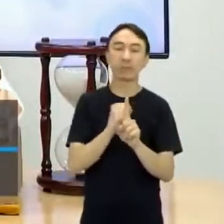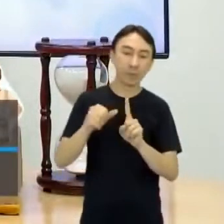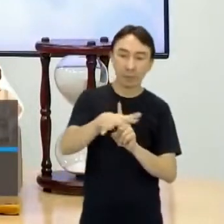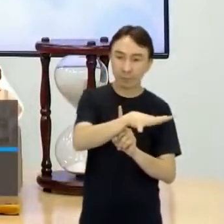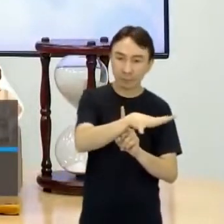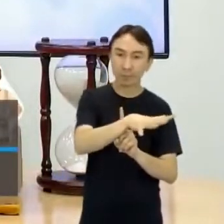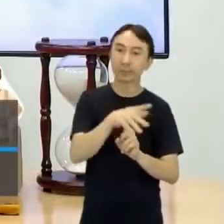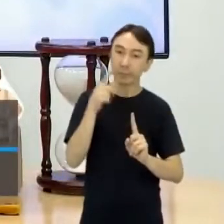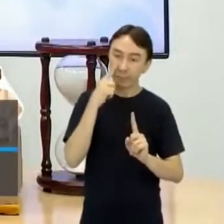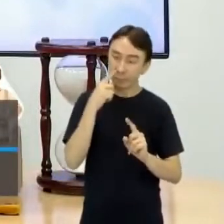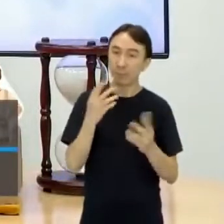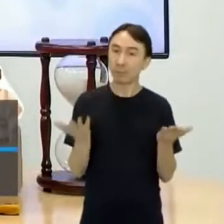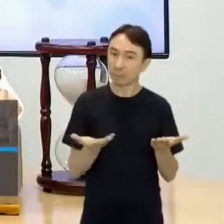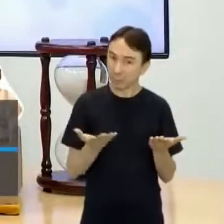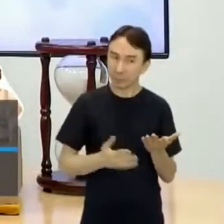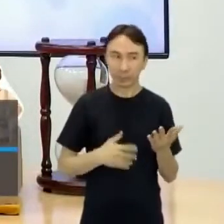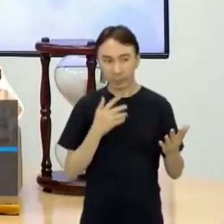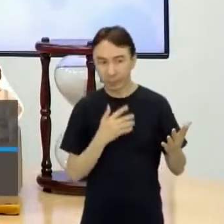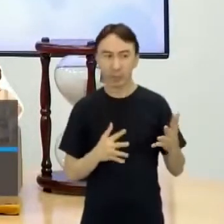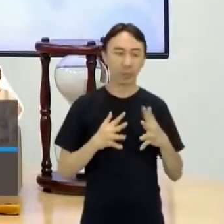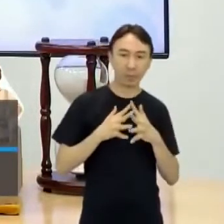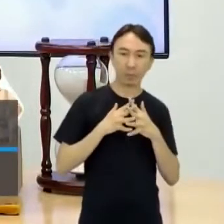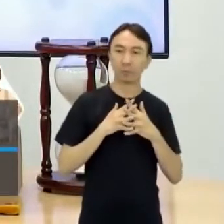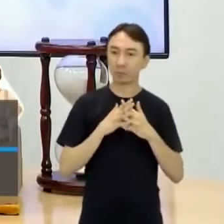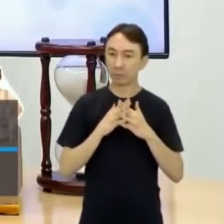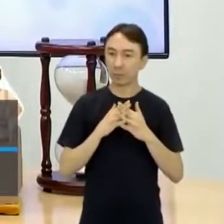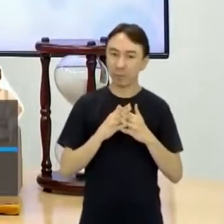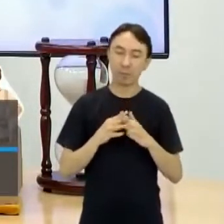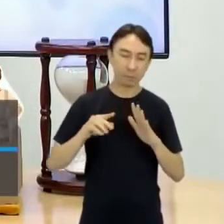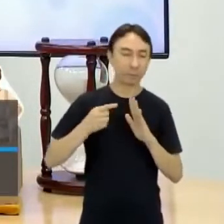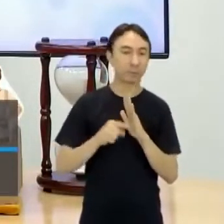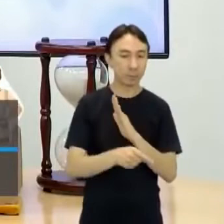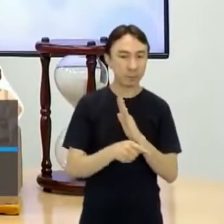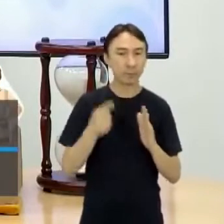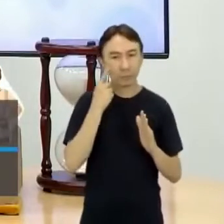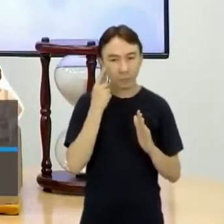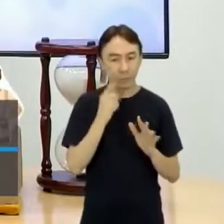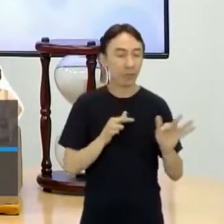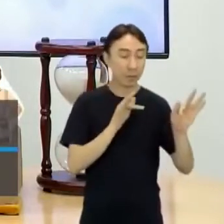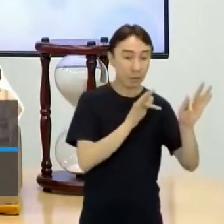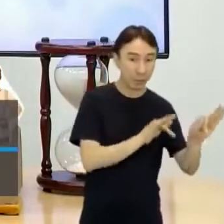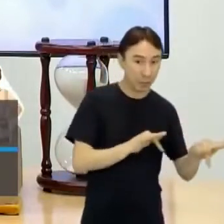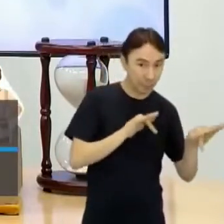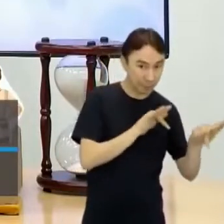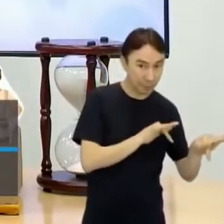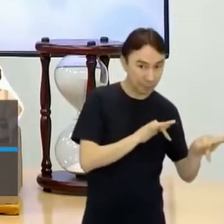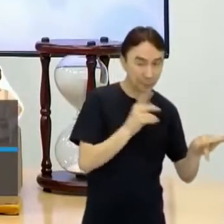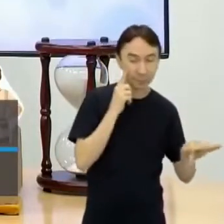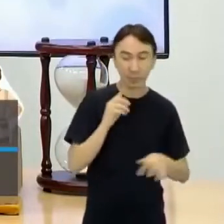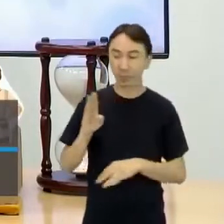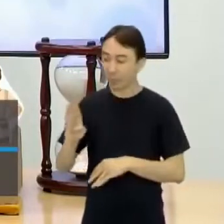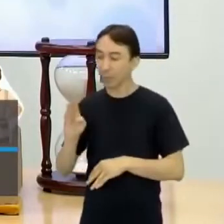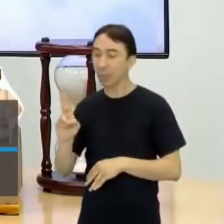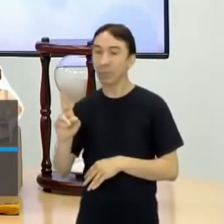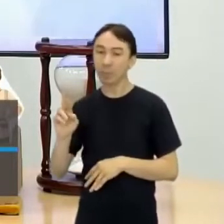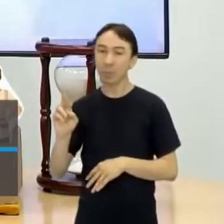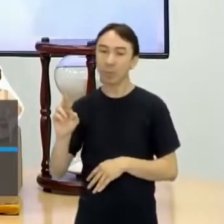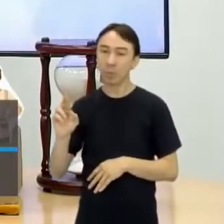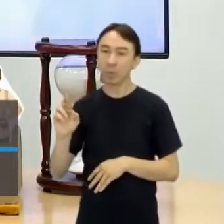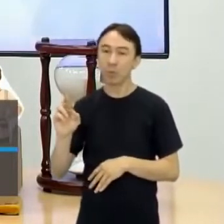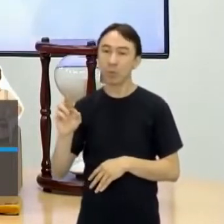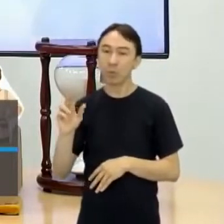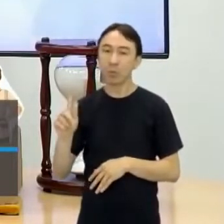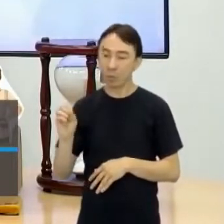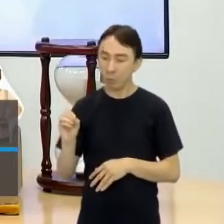burgos e aí eu vou mostrar para vocês qual é a diferença de feudo e burgo. Parece a mesma coisa, mas não é. Então,